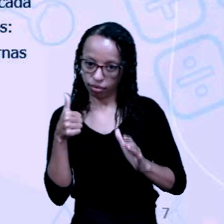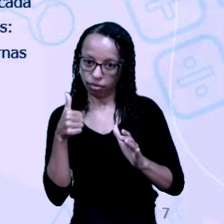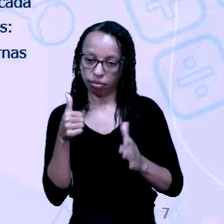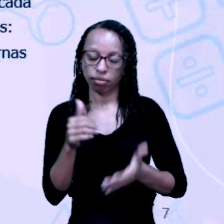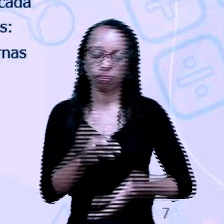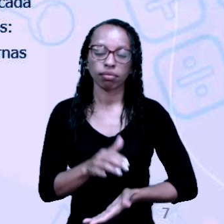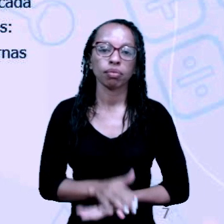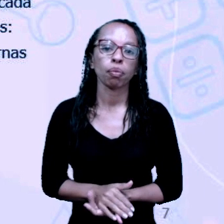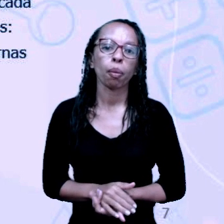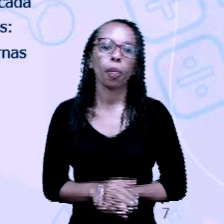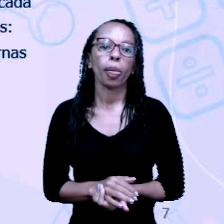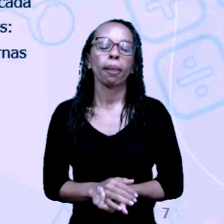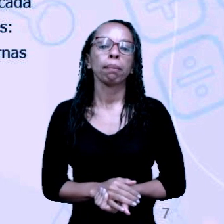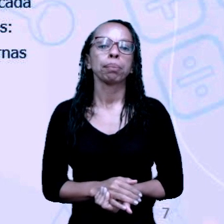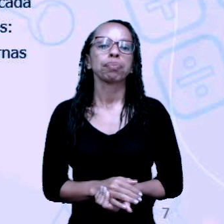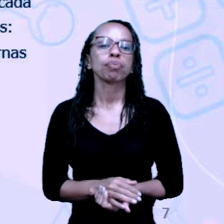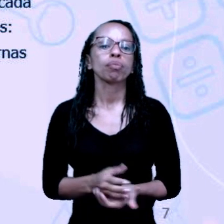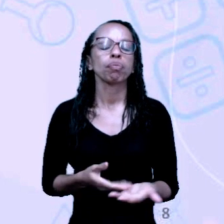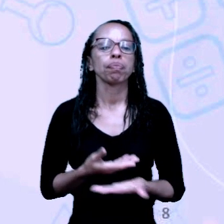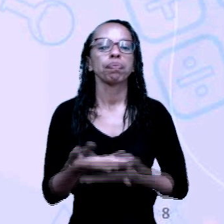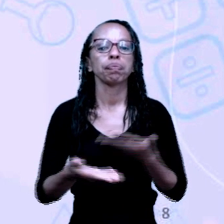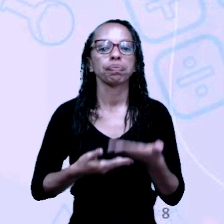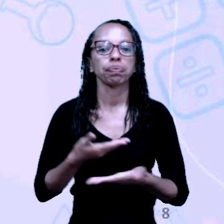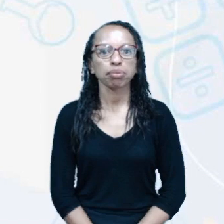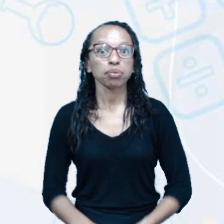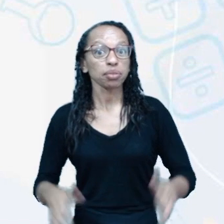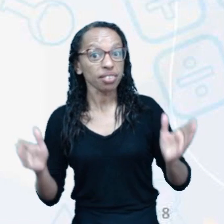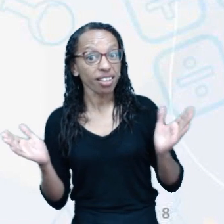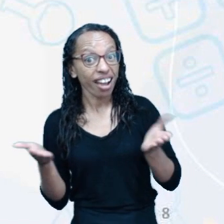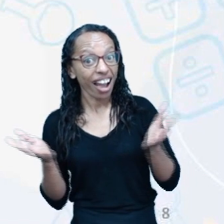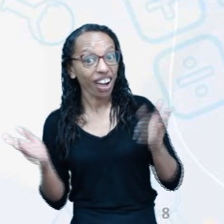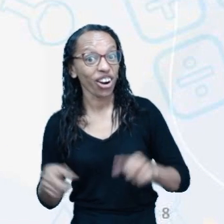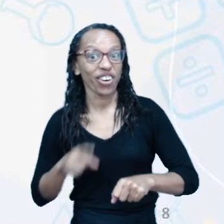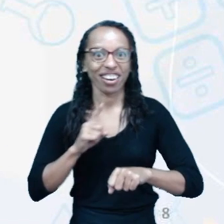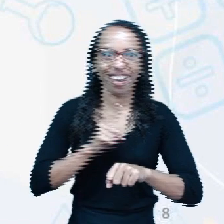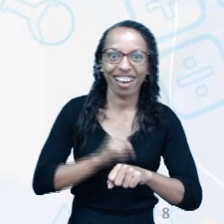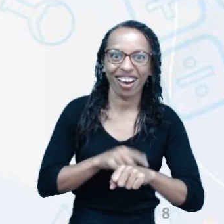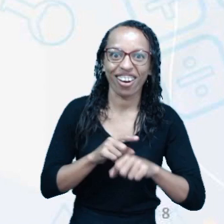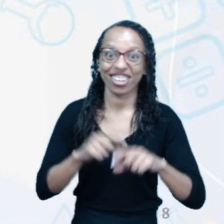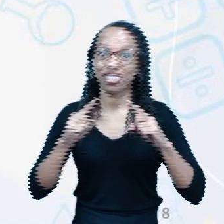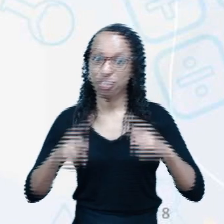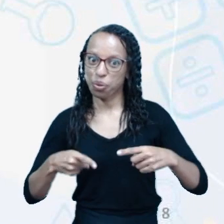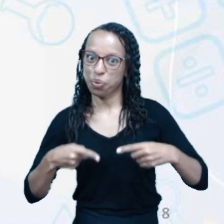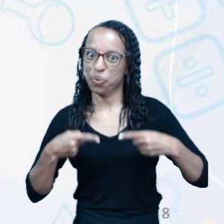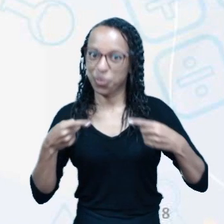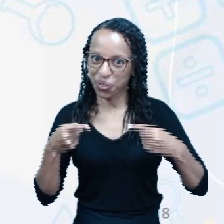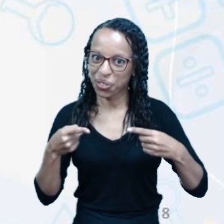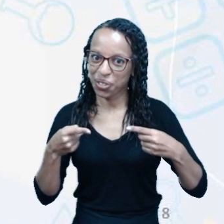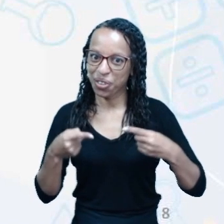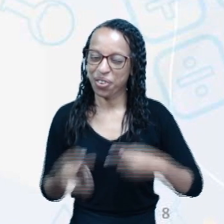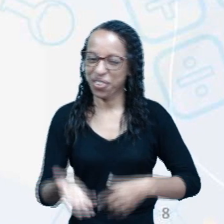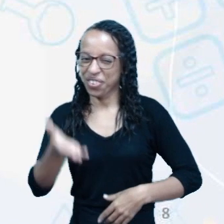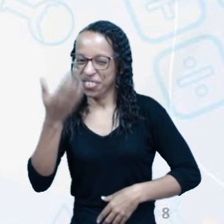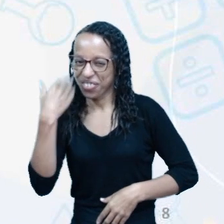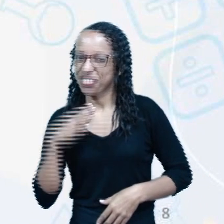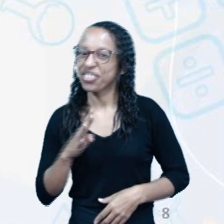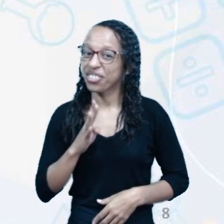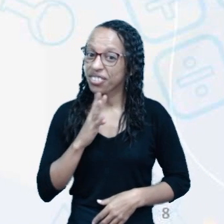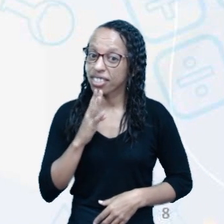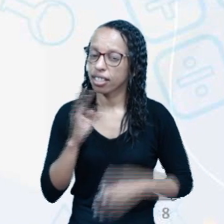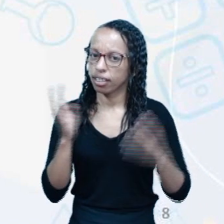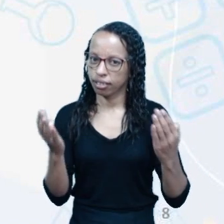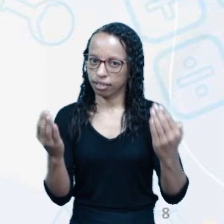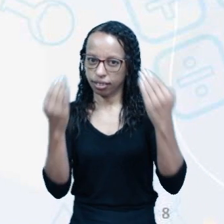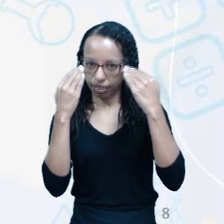que ele publicou nas suas redes sociais. Agora, chegou a hora do desafio. Vamos conhecer esse desafio? Preste